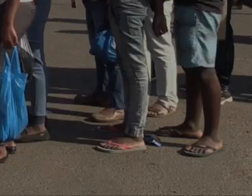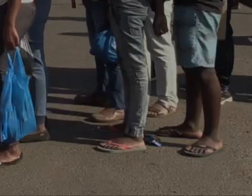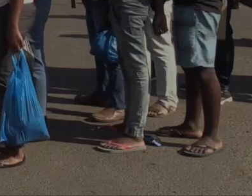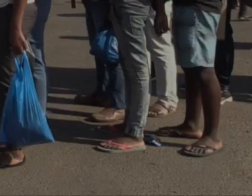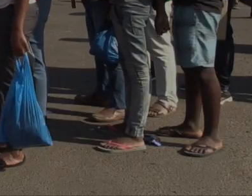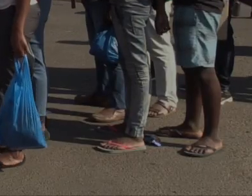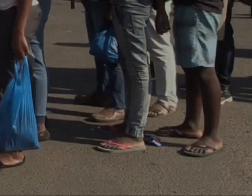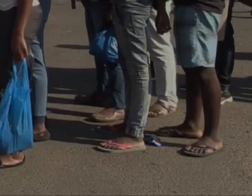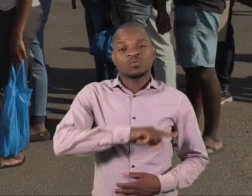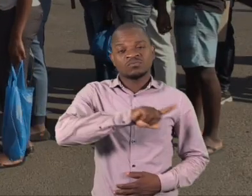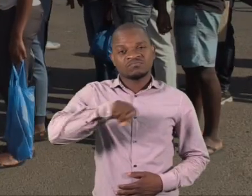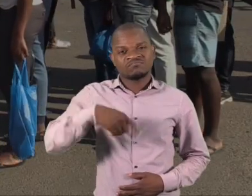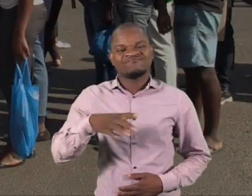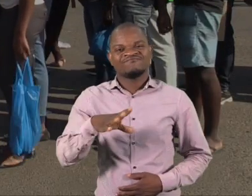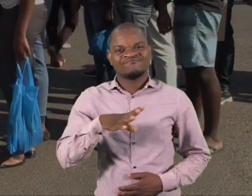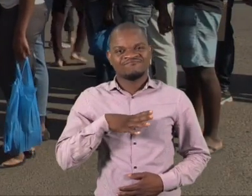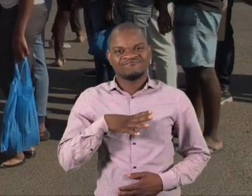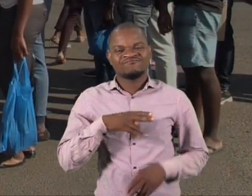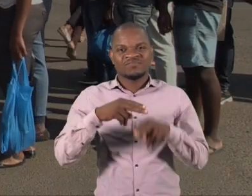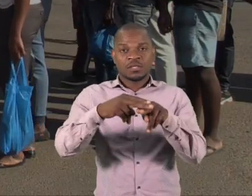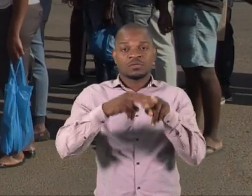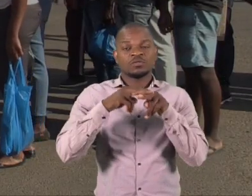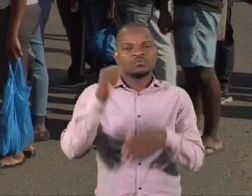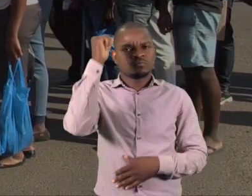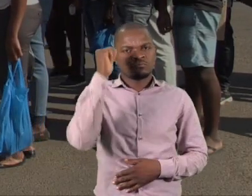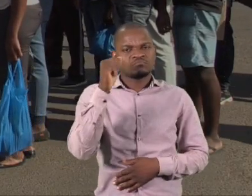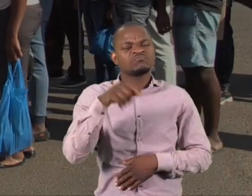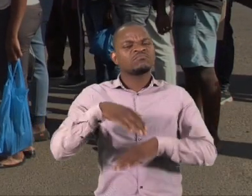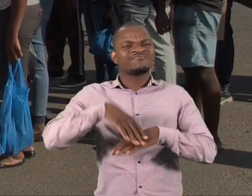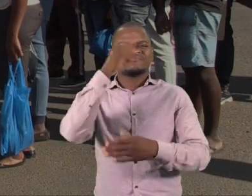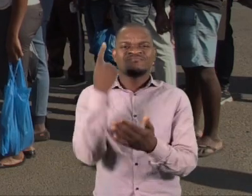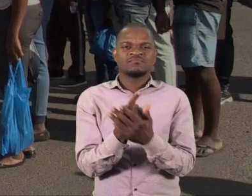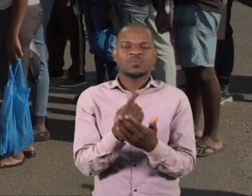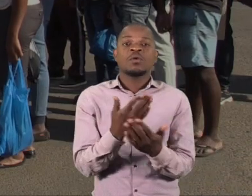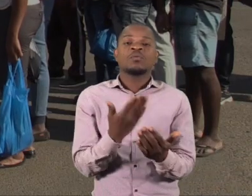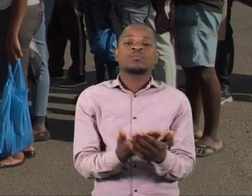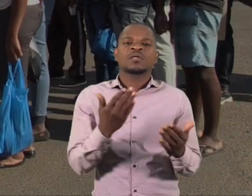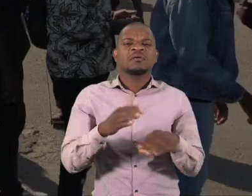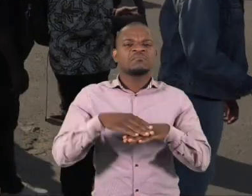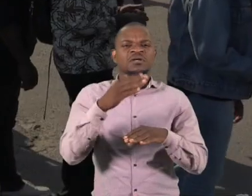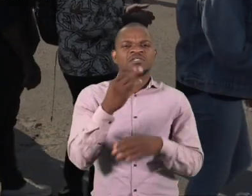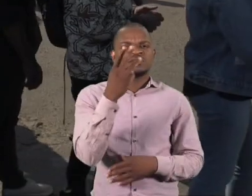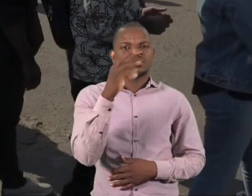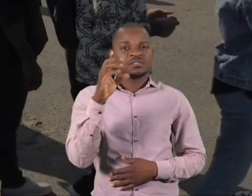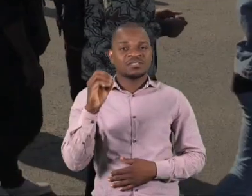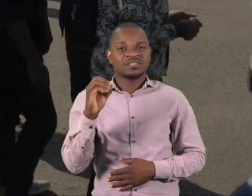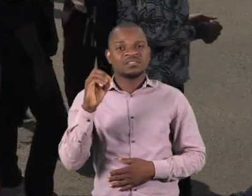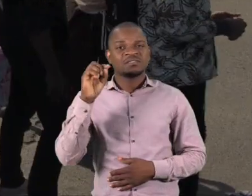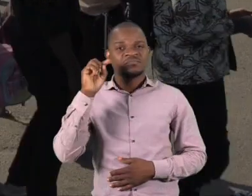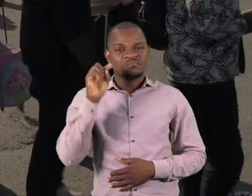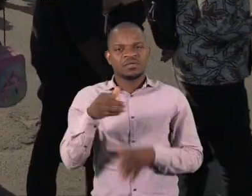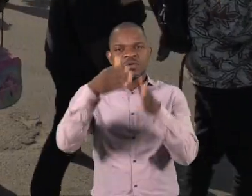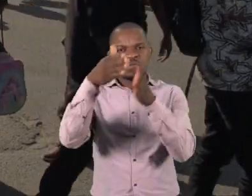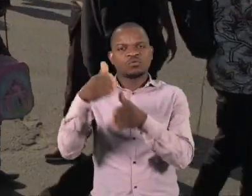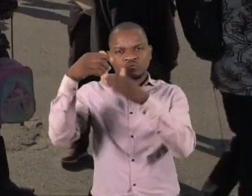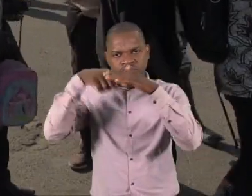O nosso transporte público é um serviço essencial, onde mais de 300 mil pessoas por dia têm contacto e podem